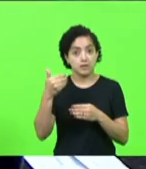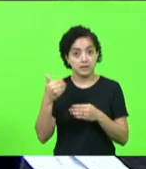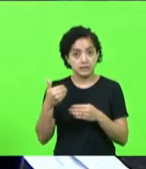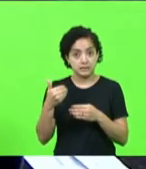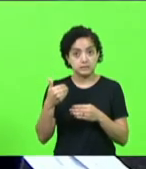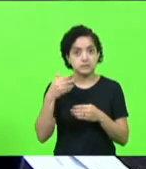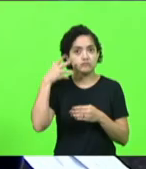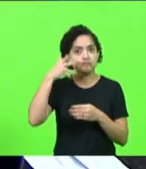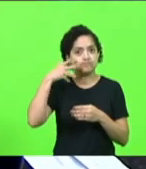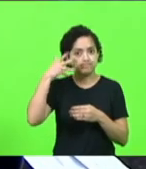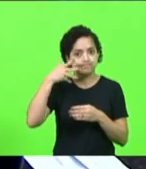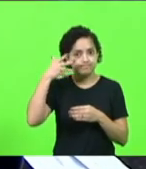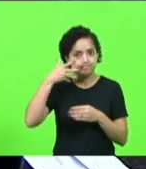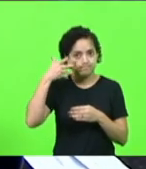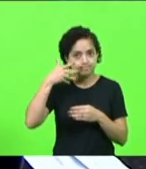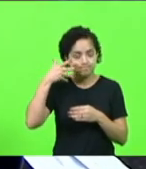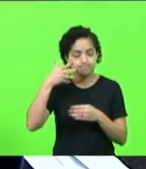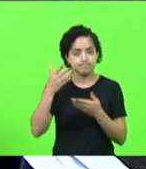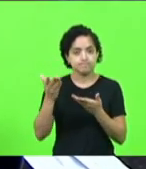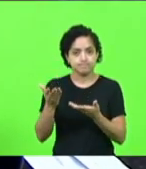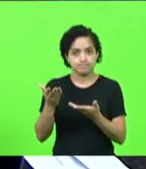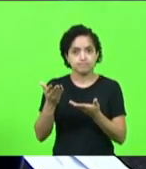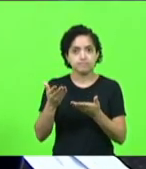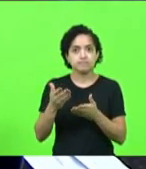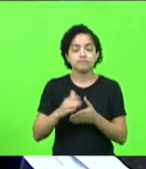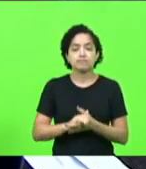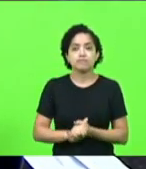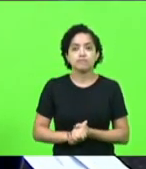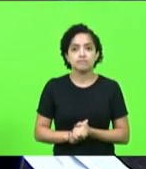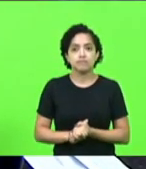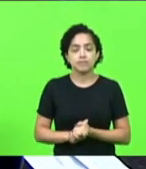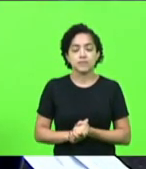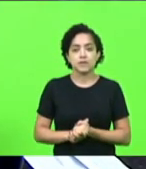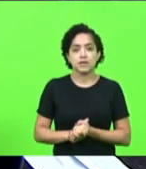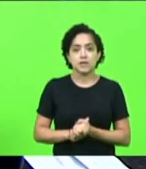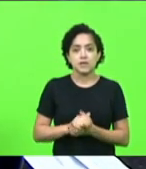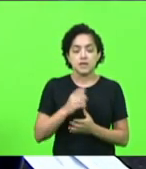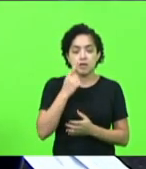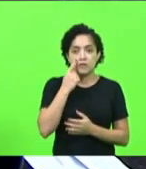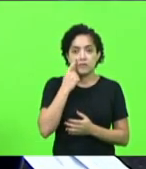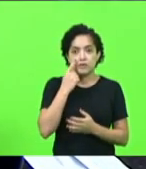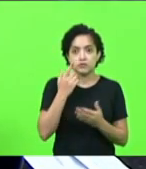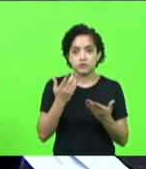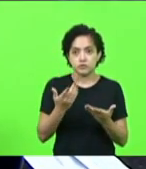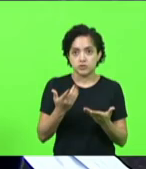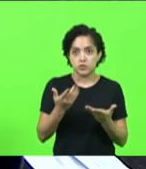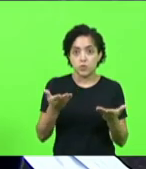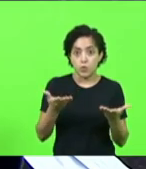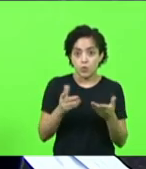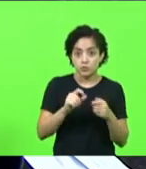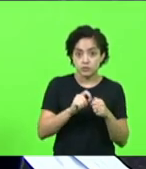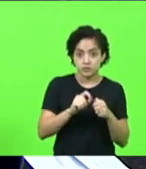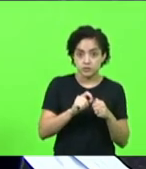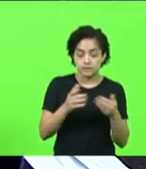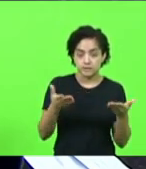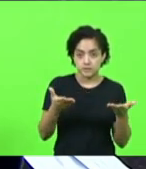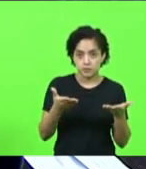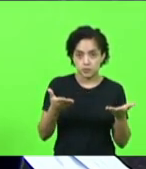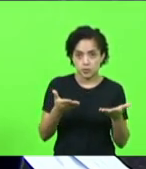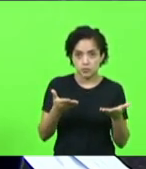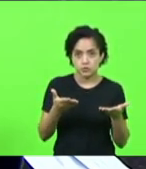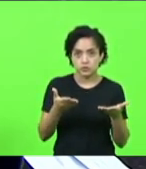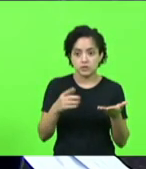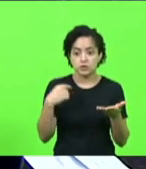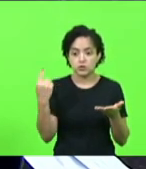pronunciamento e a matéria que o deputado trouxe e veja bem o que nós estamos fazendo hoje aqui nós